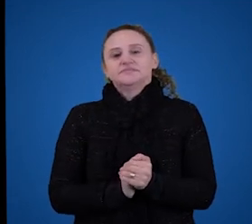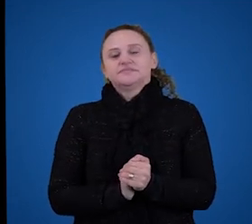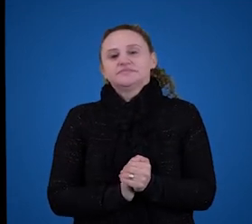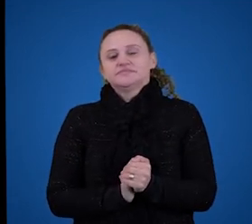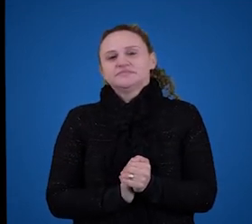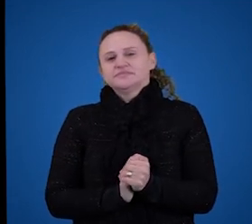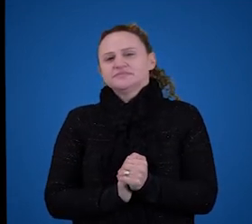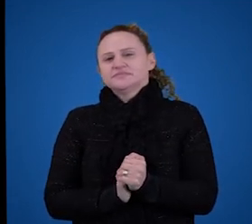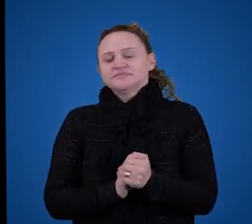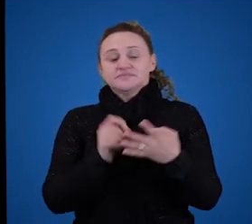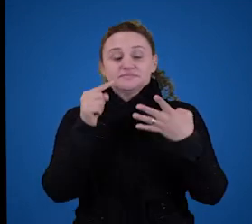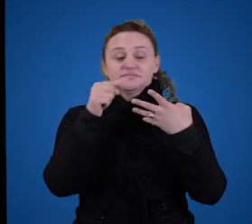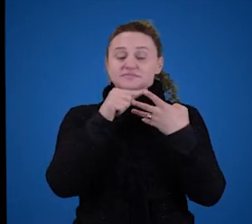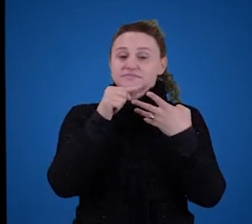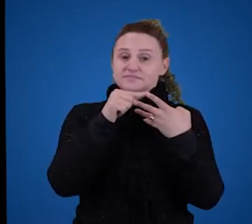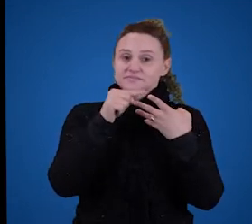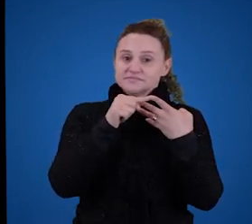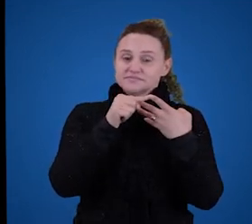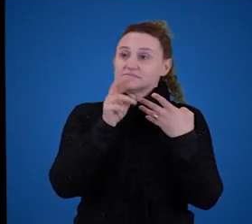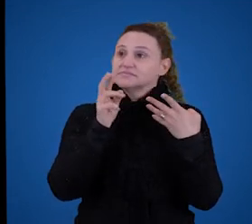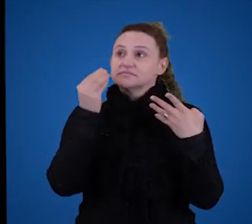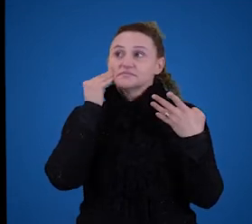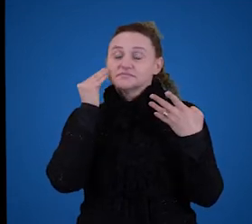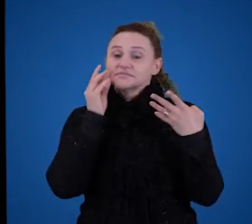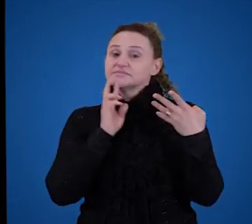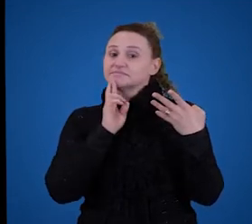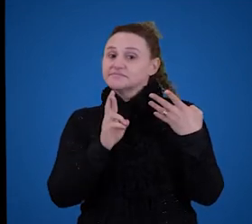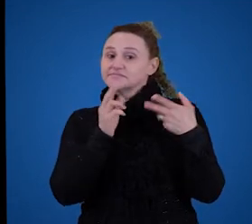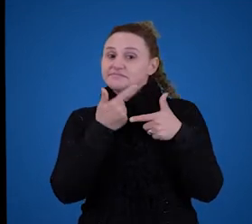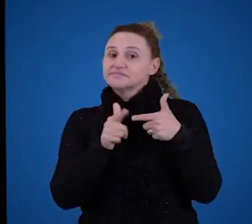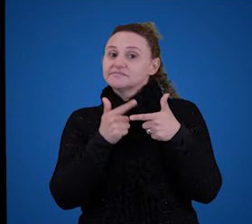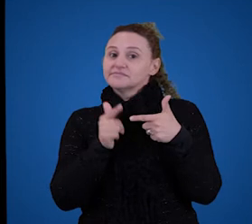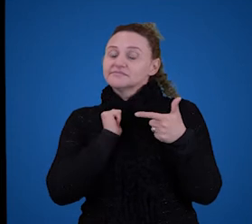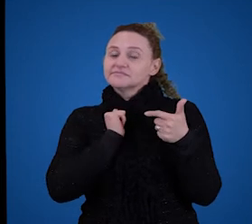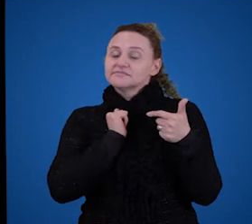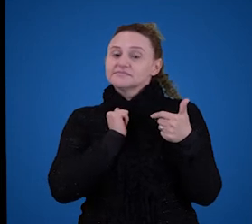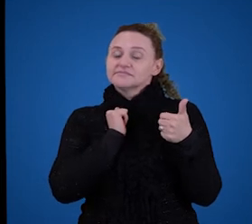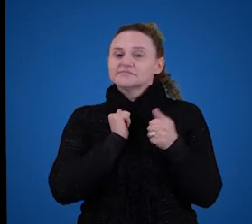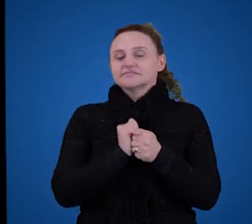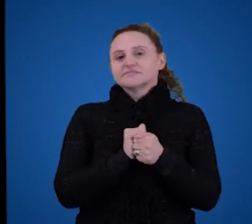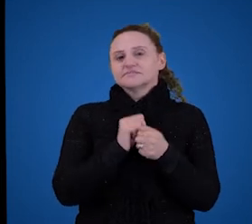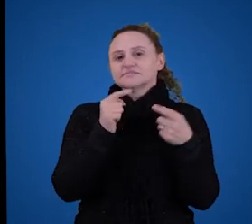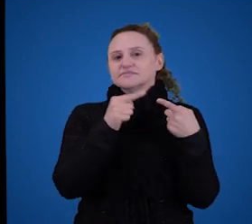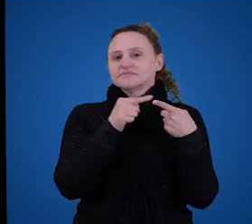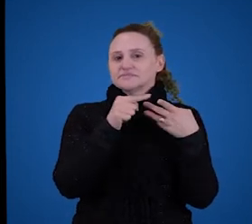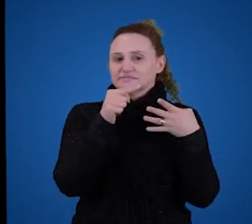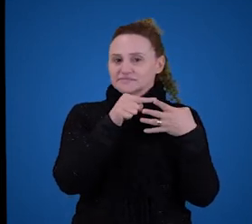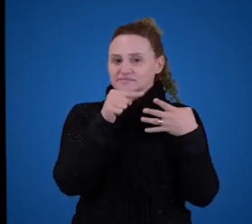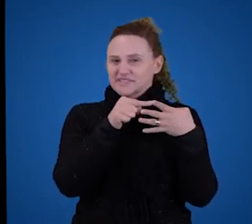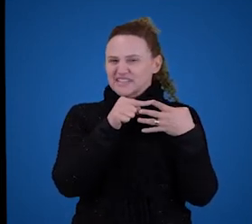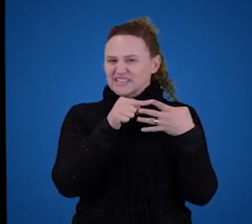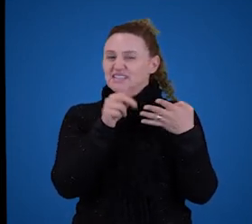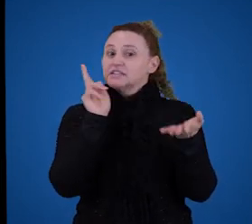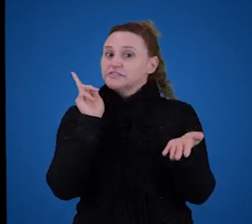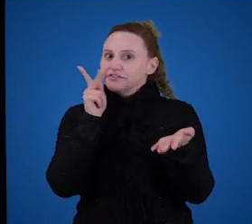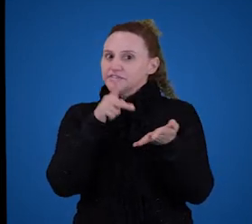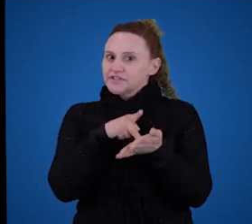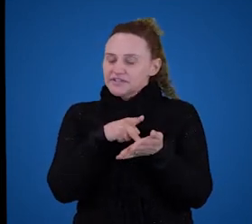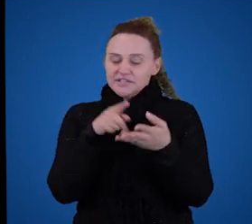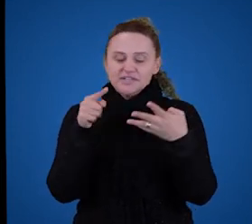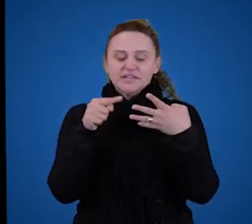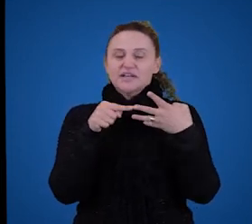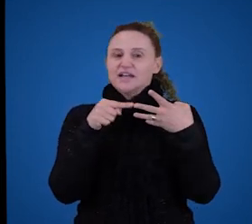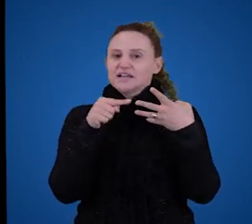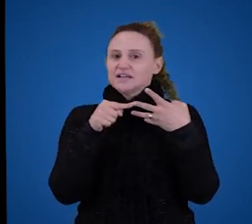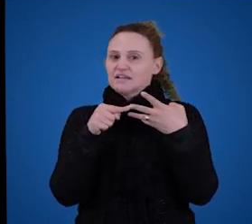Então, a primeira hipótese, para responder o problema, é a hipótese que apela para o fato de uma frase ser verdadeira, né? A segunda apela